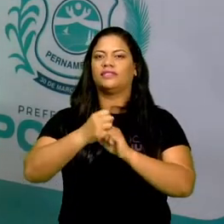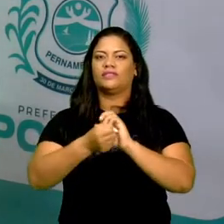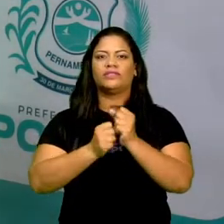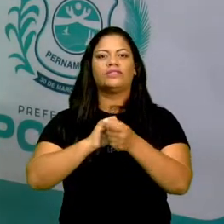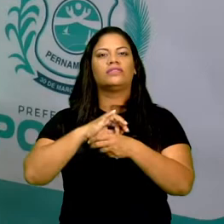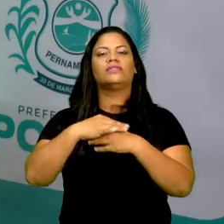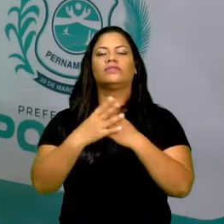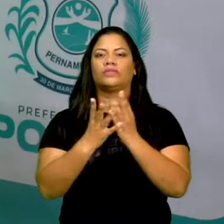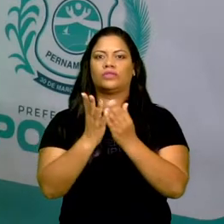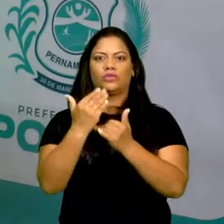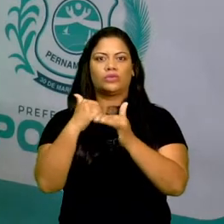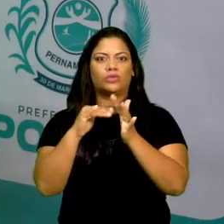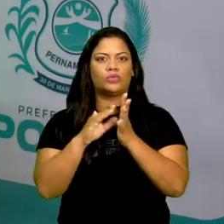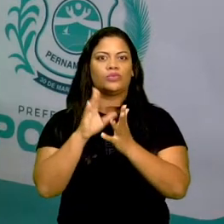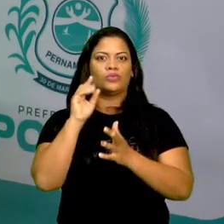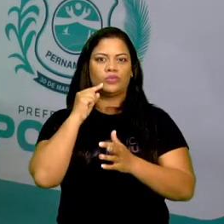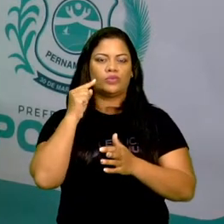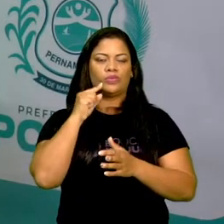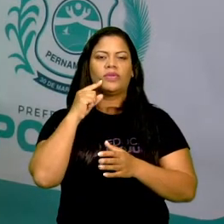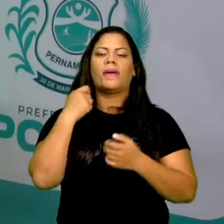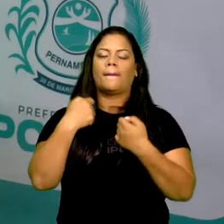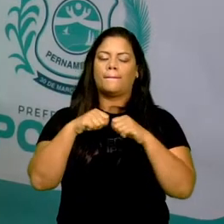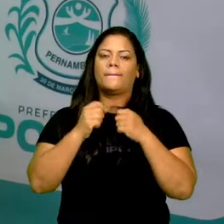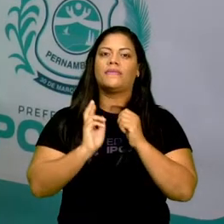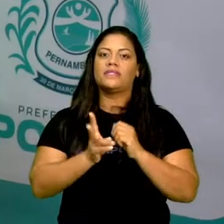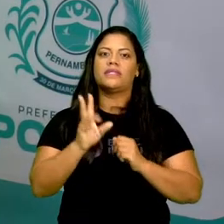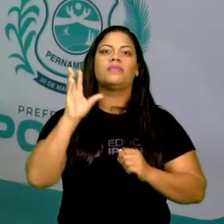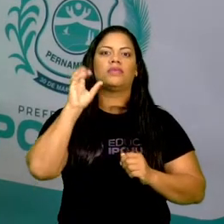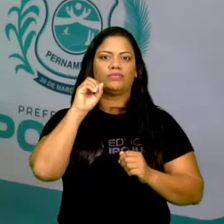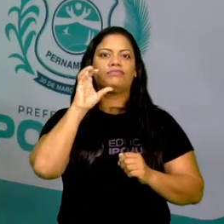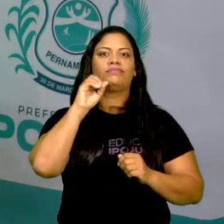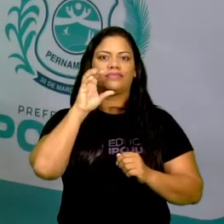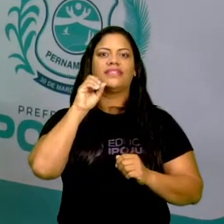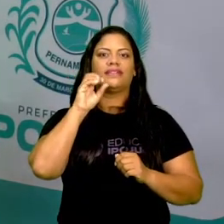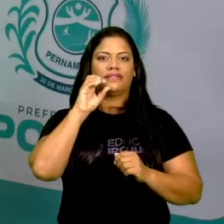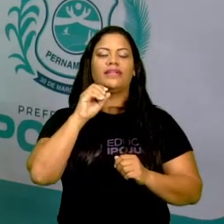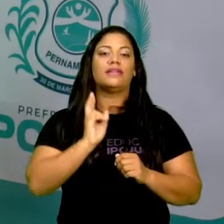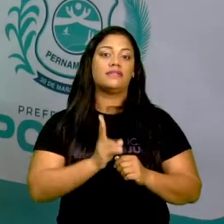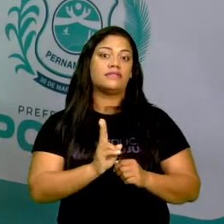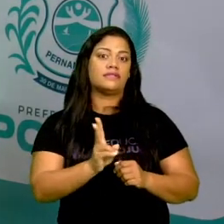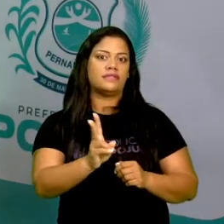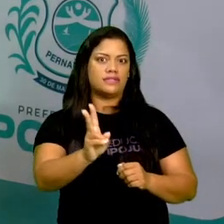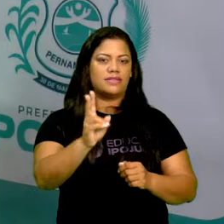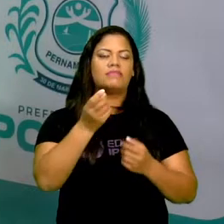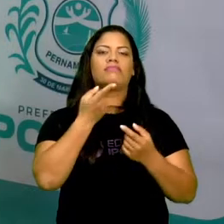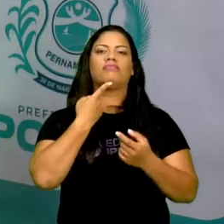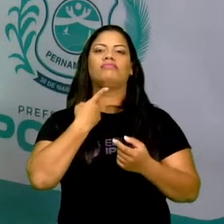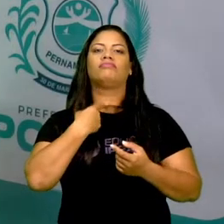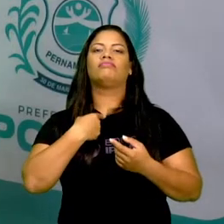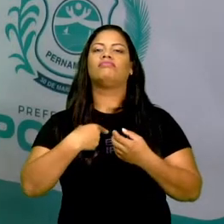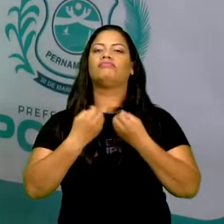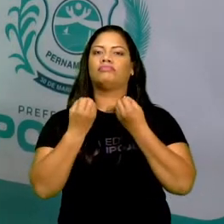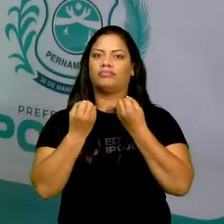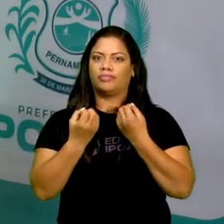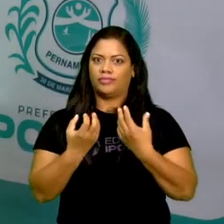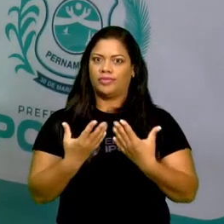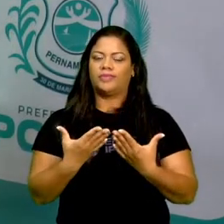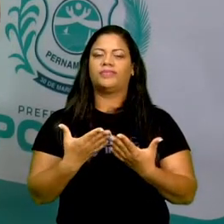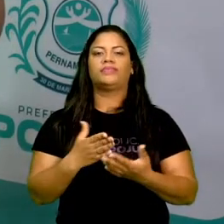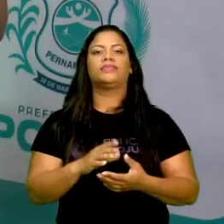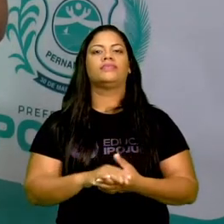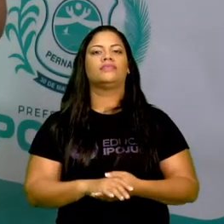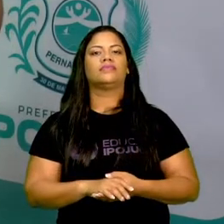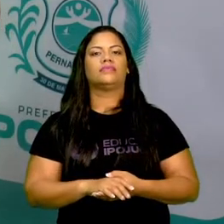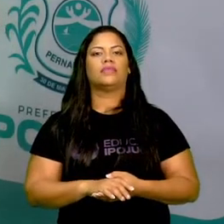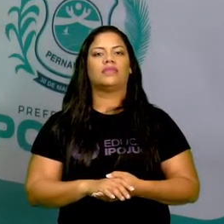triturado. A gente precisa mastigar bem a comida pra que ela desça bem. Além dessa atuação